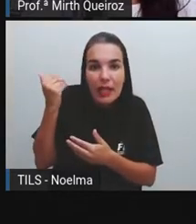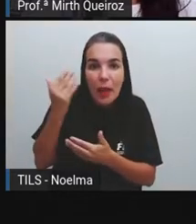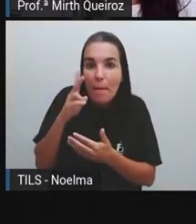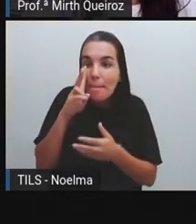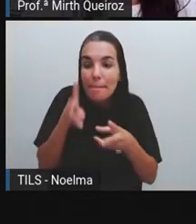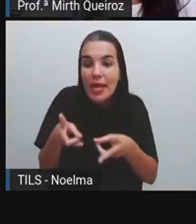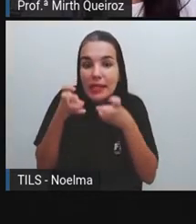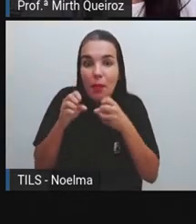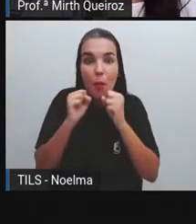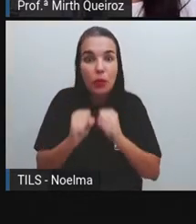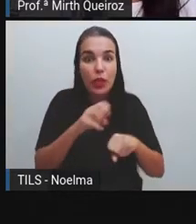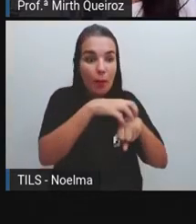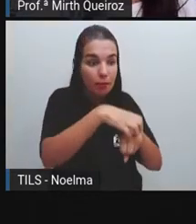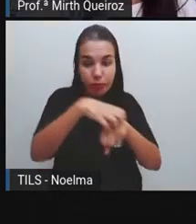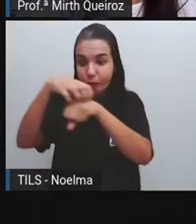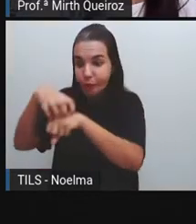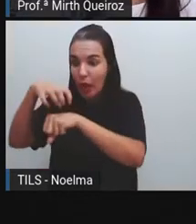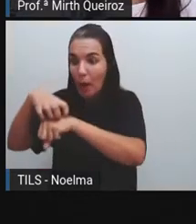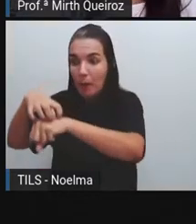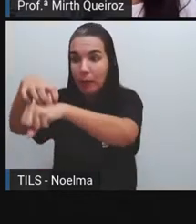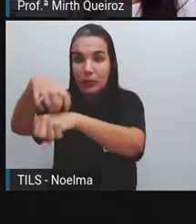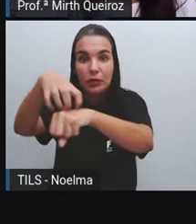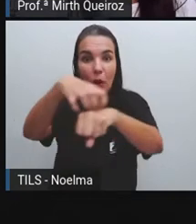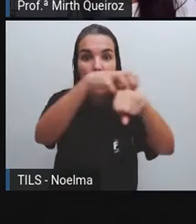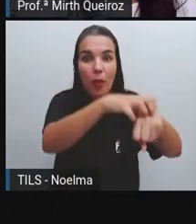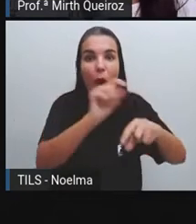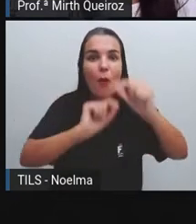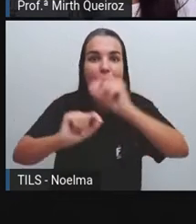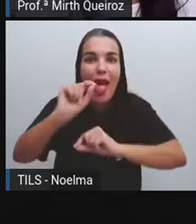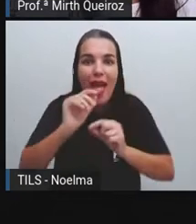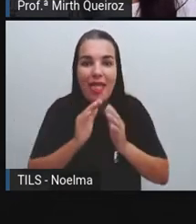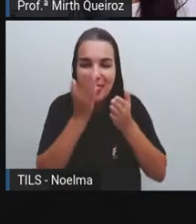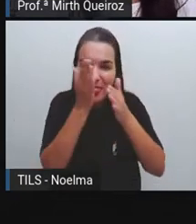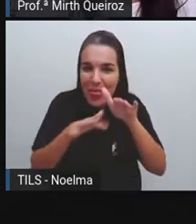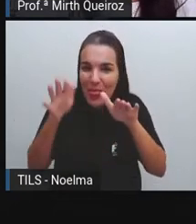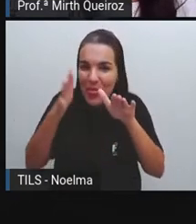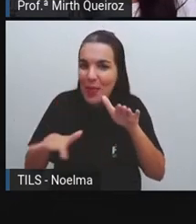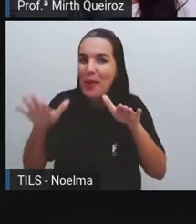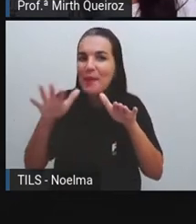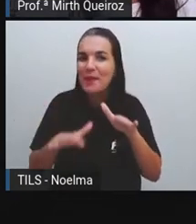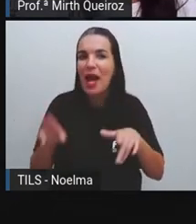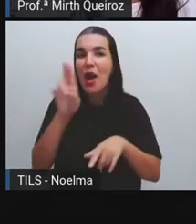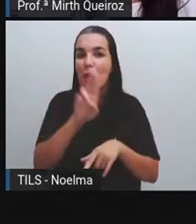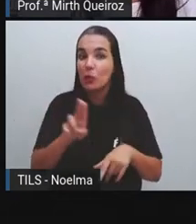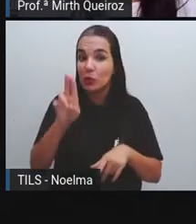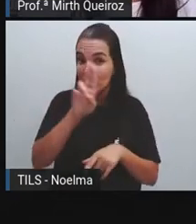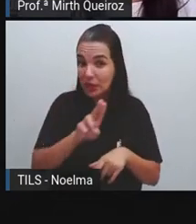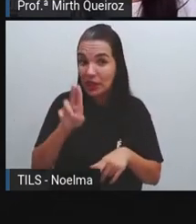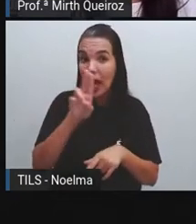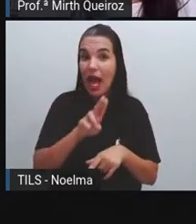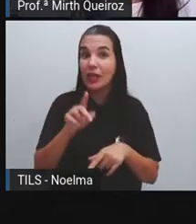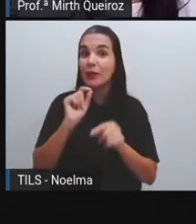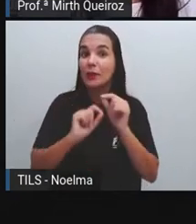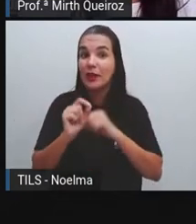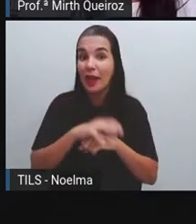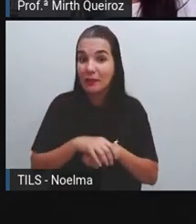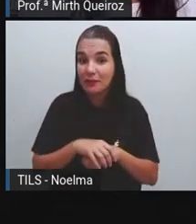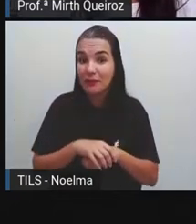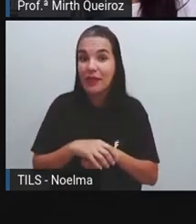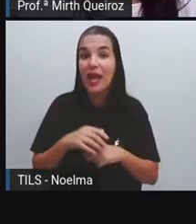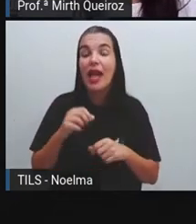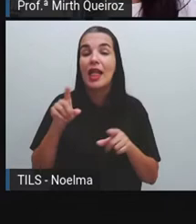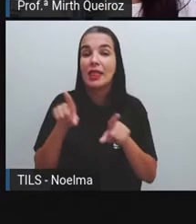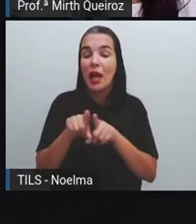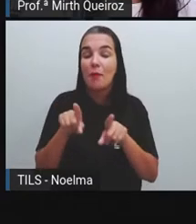para outro lugar, utilizando os rios, lagos, mares. E é utilizando, é utilizado também para o